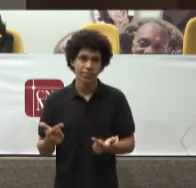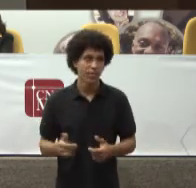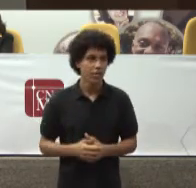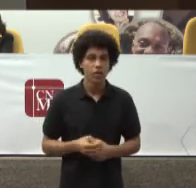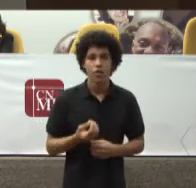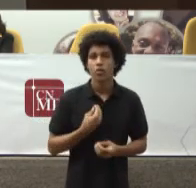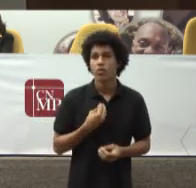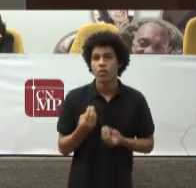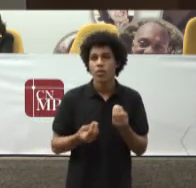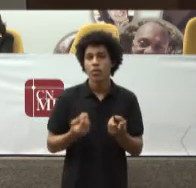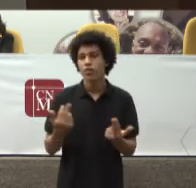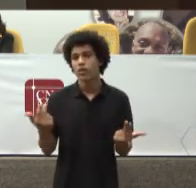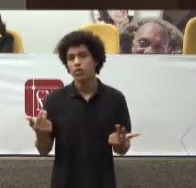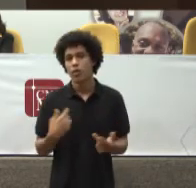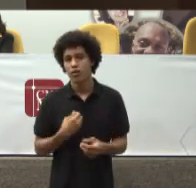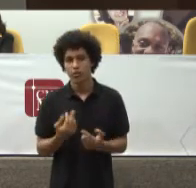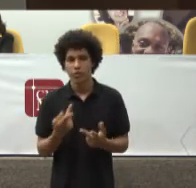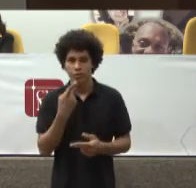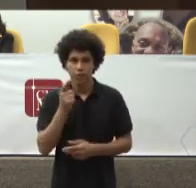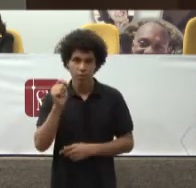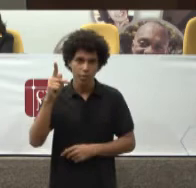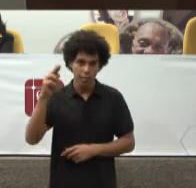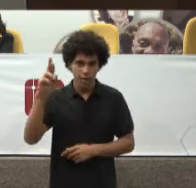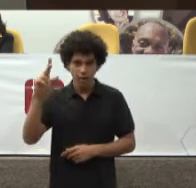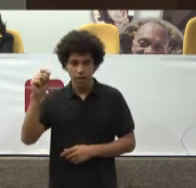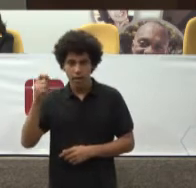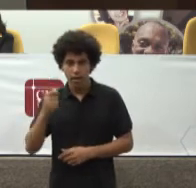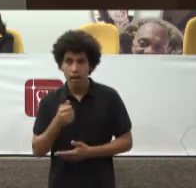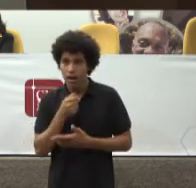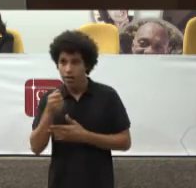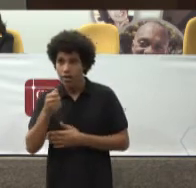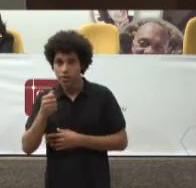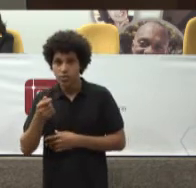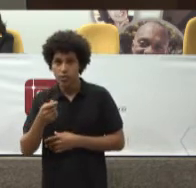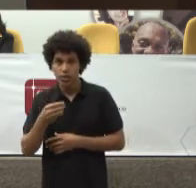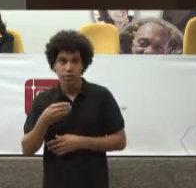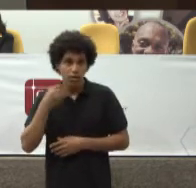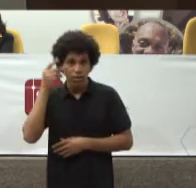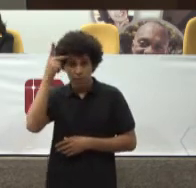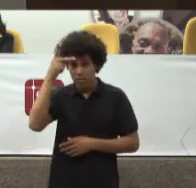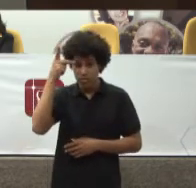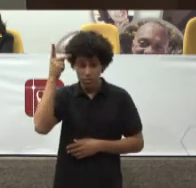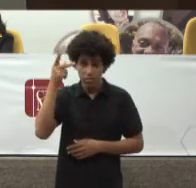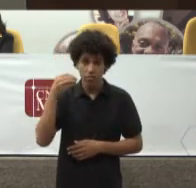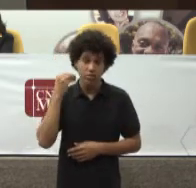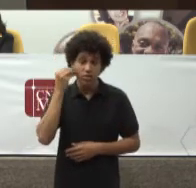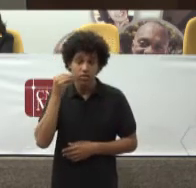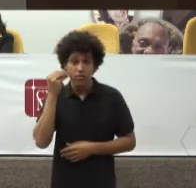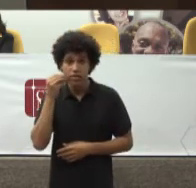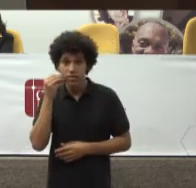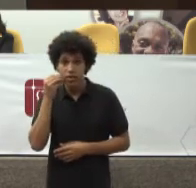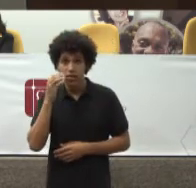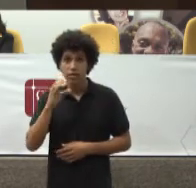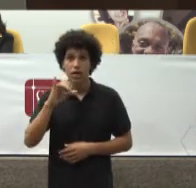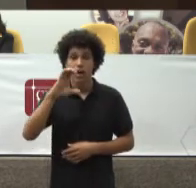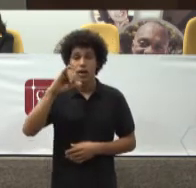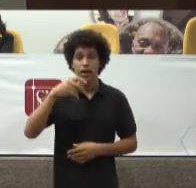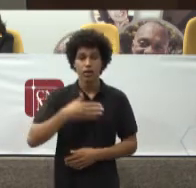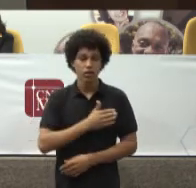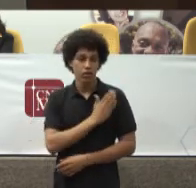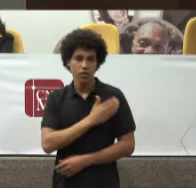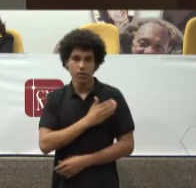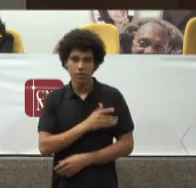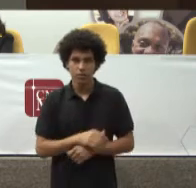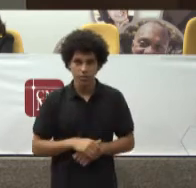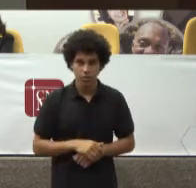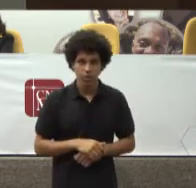E trago o exemplo Do meu estado Estado do Paraná Atendimento com especialistas Em cardiologia Com espera de 15 meses Em Curitiba 23 meses